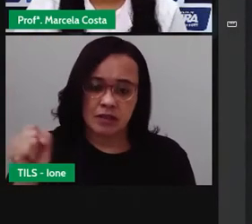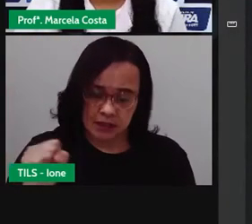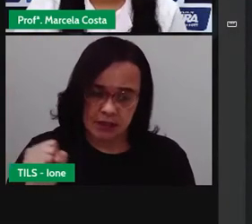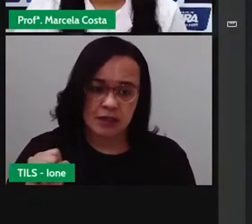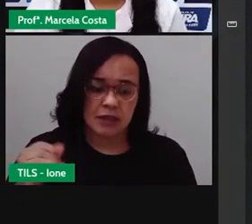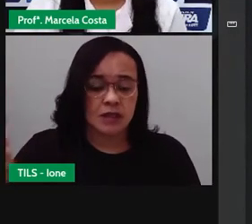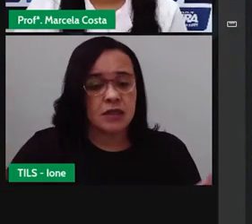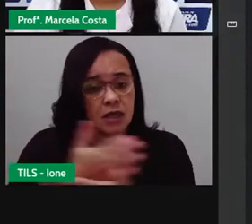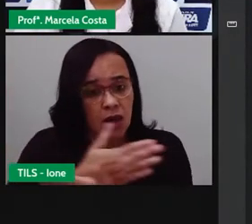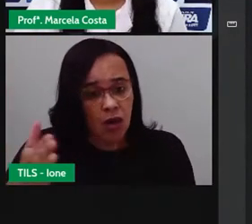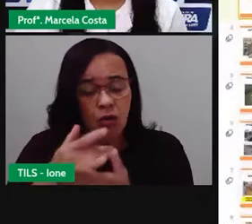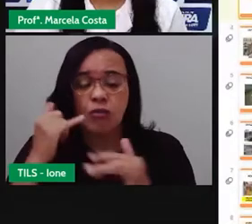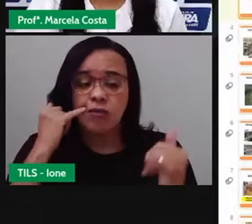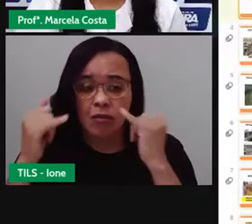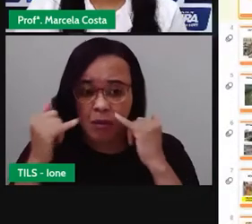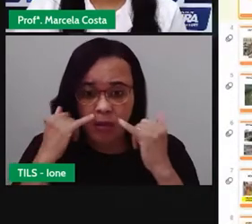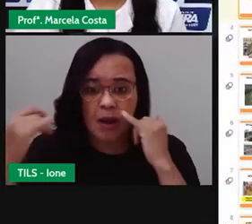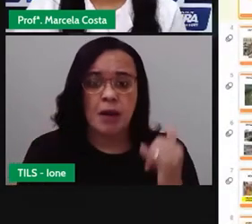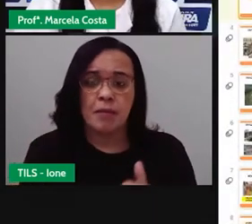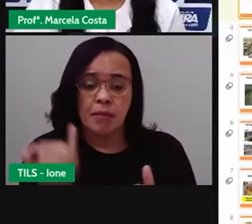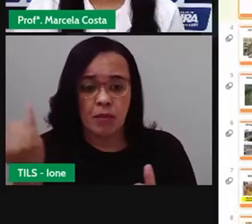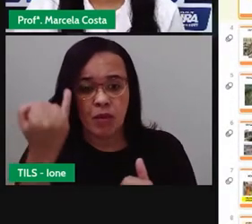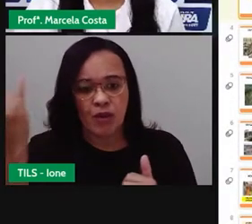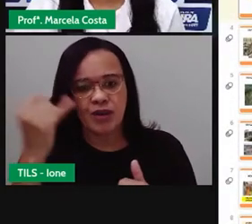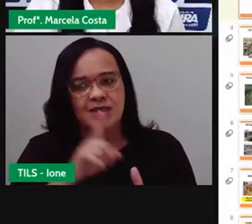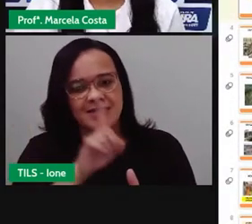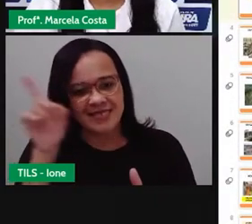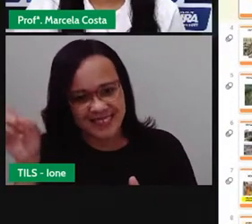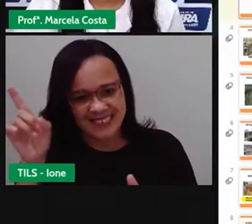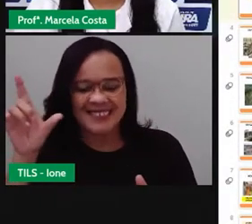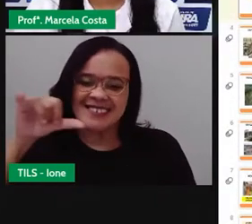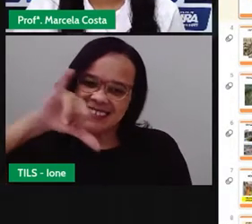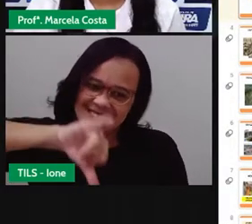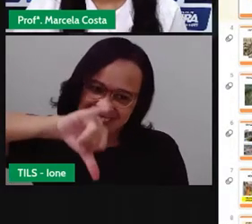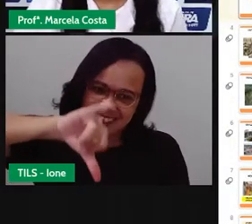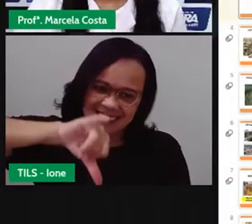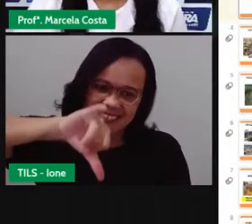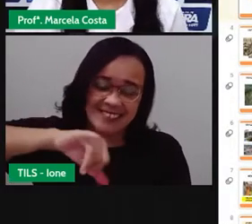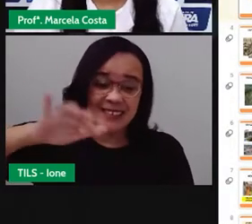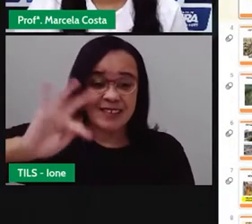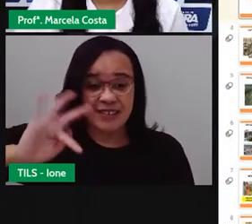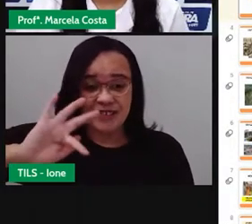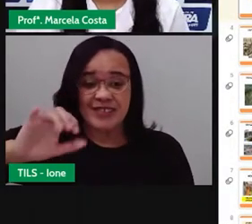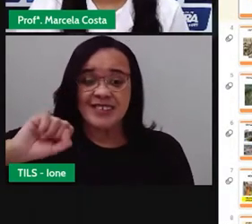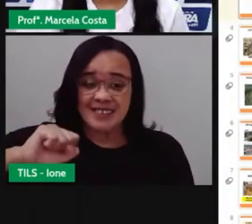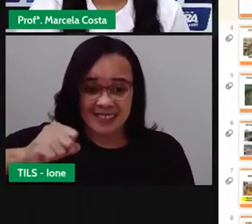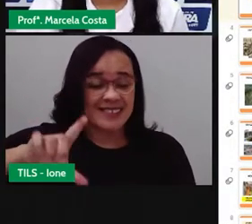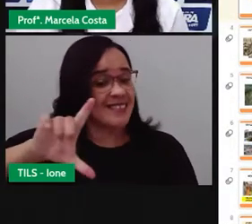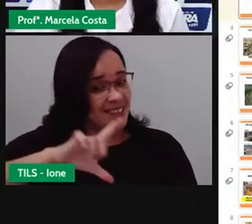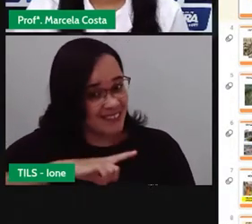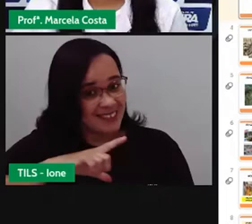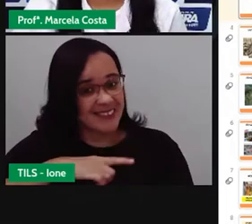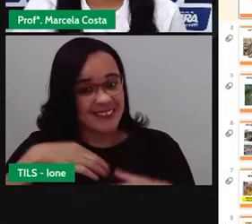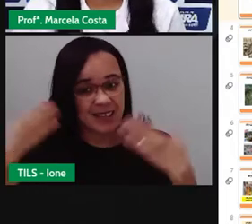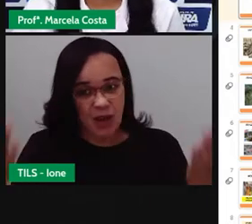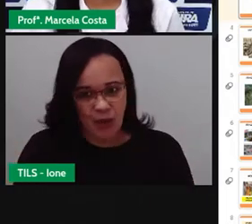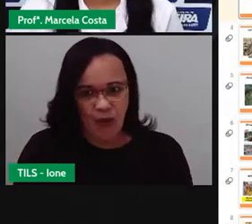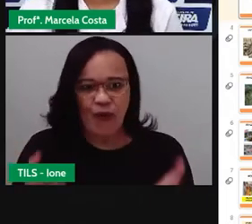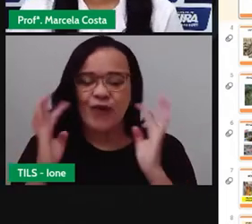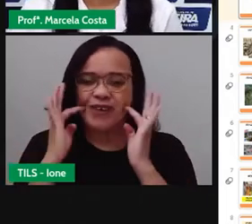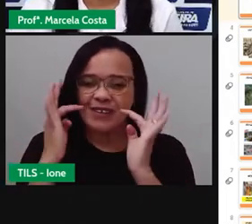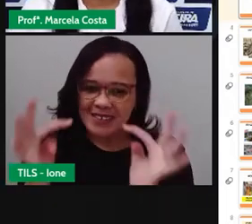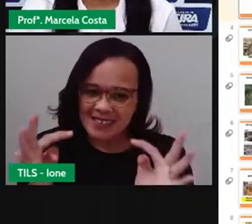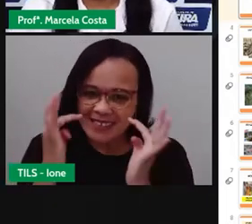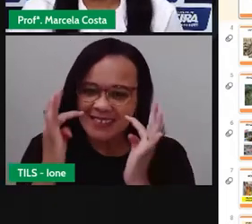algumas informações importantes sobre o Centro de Tereza de Portanto que a gente conseguiu acompanhar ali no blog